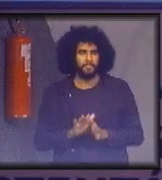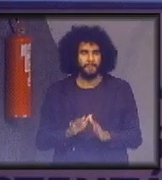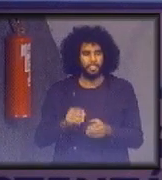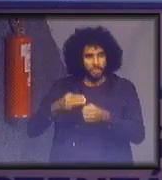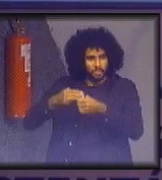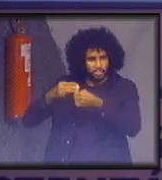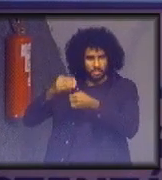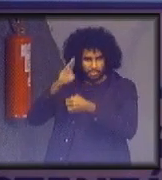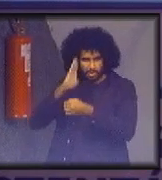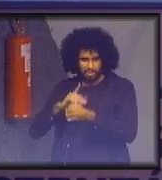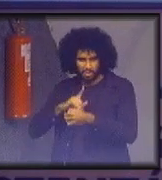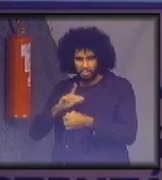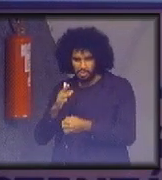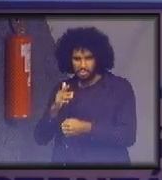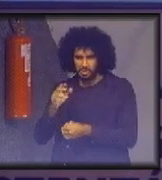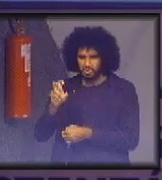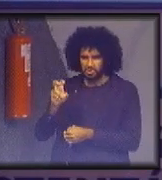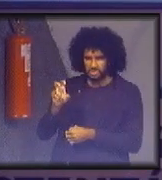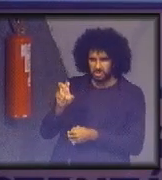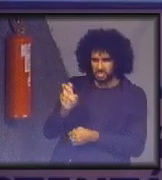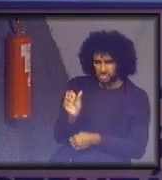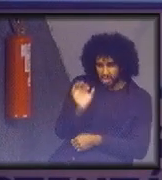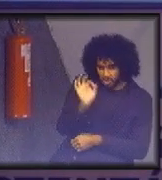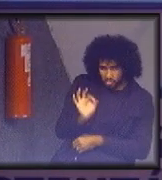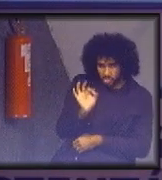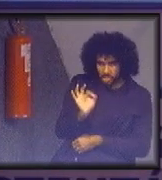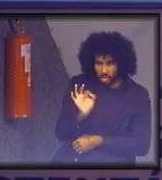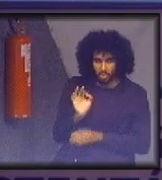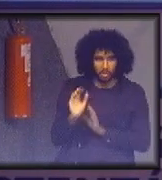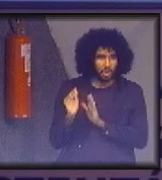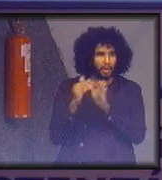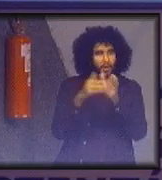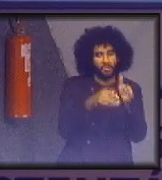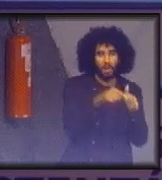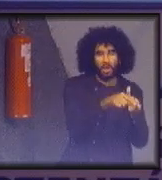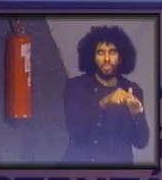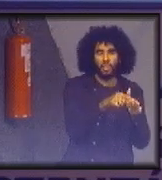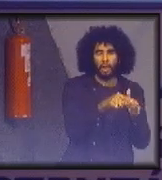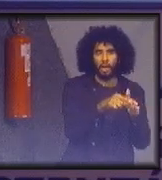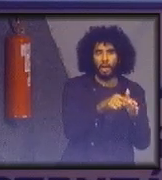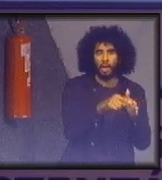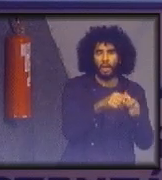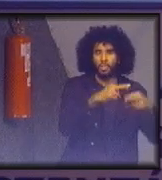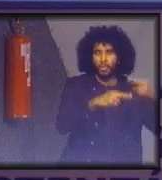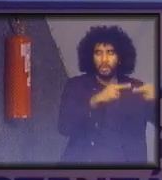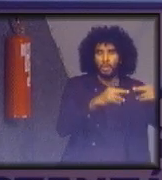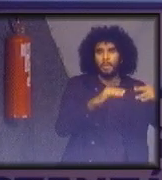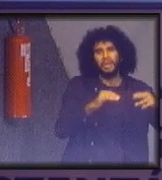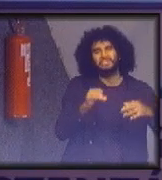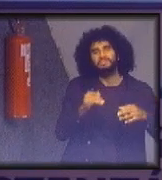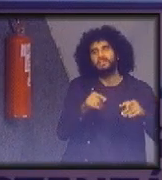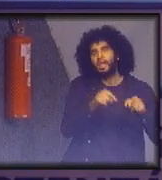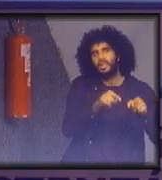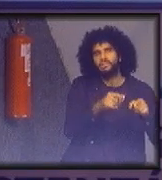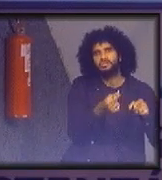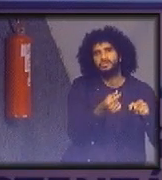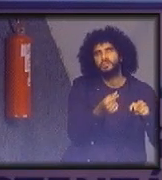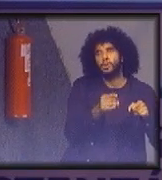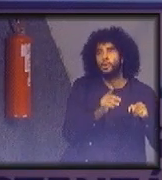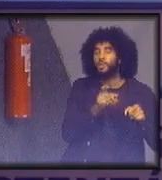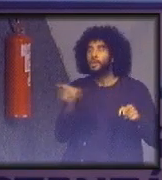5% e 6% do orçamento vai para resíduos. Não era melhor que fosse para a educação, ou que fosse para a cultura, ou que fosse para a saúde?